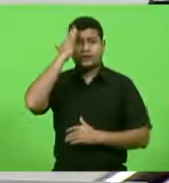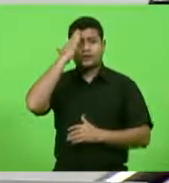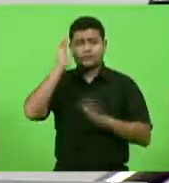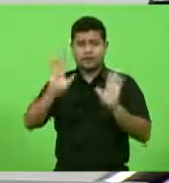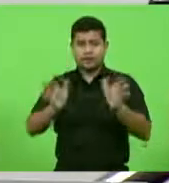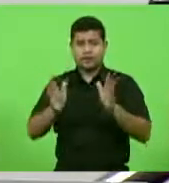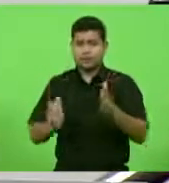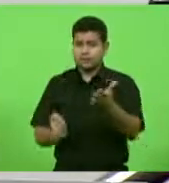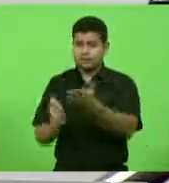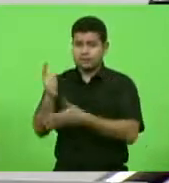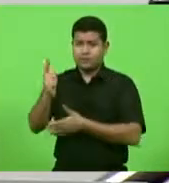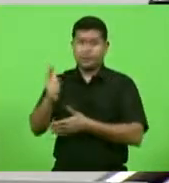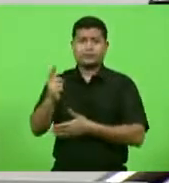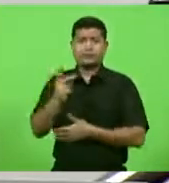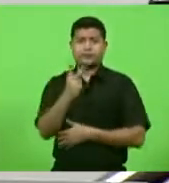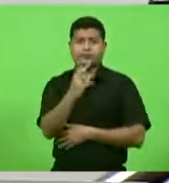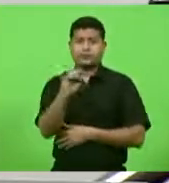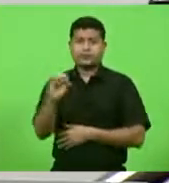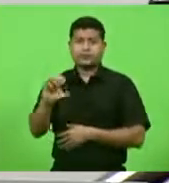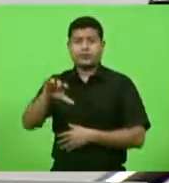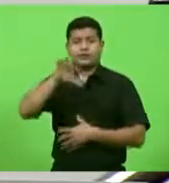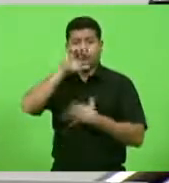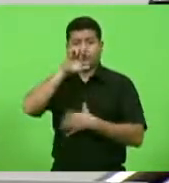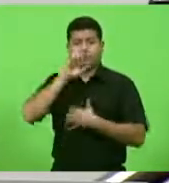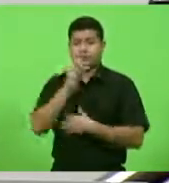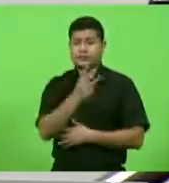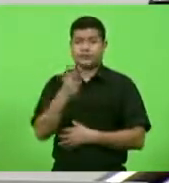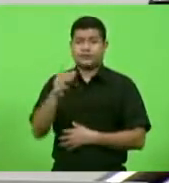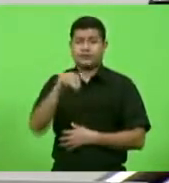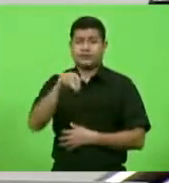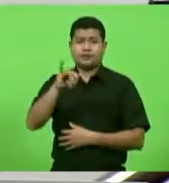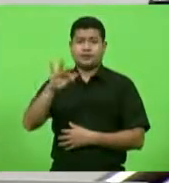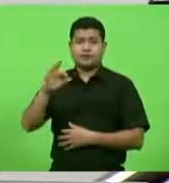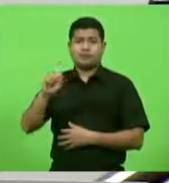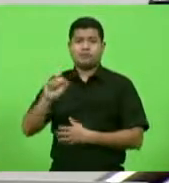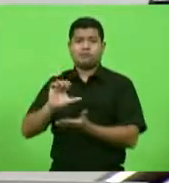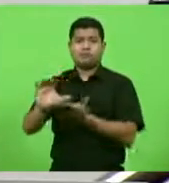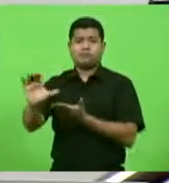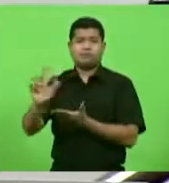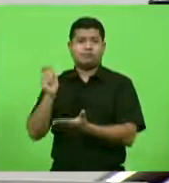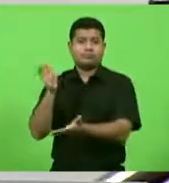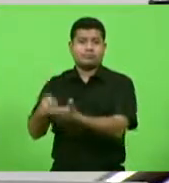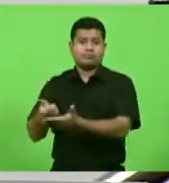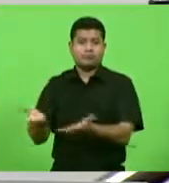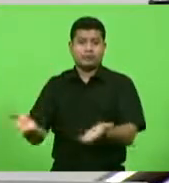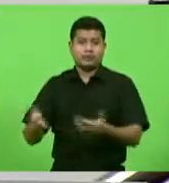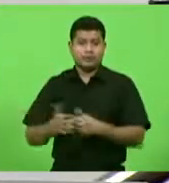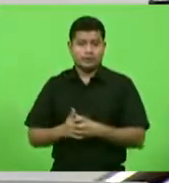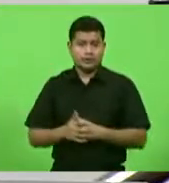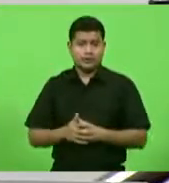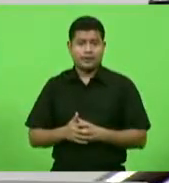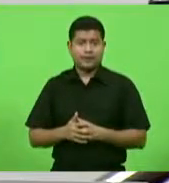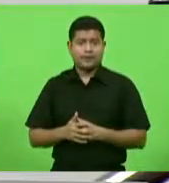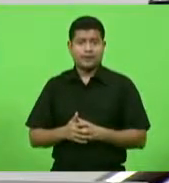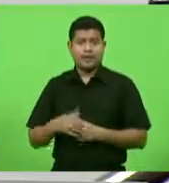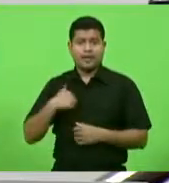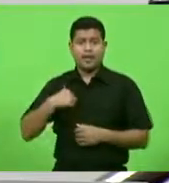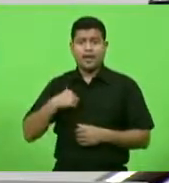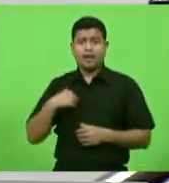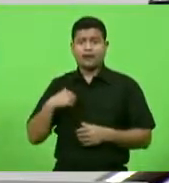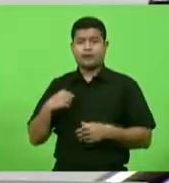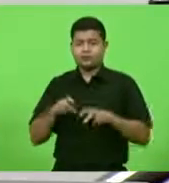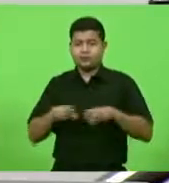faldulenta dos 200 respiradores por 33 milhões de reais como membro da mesa diretora